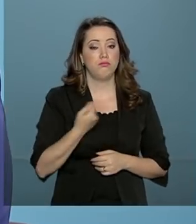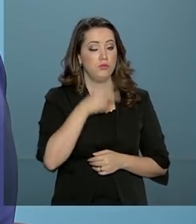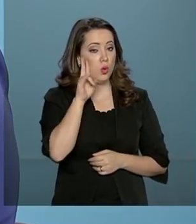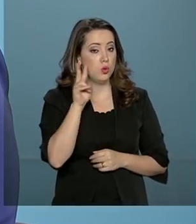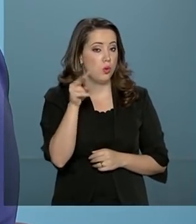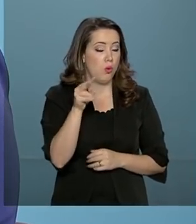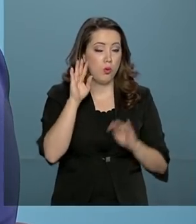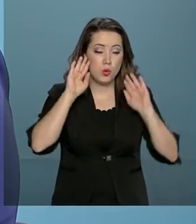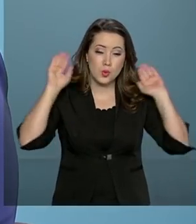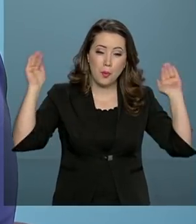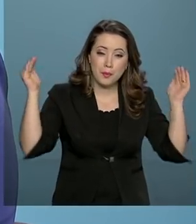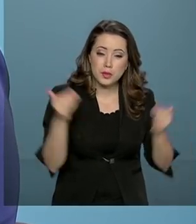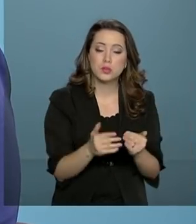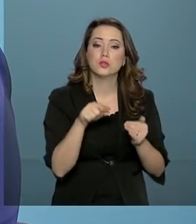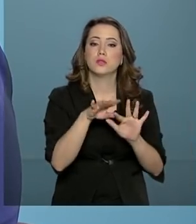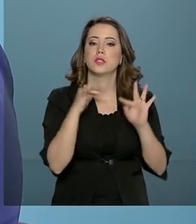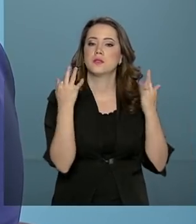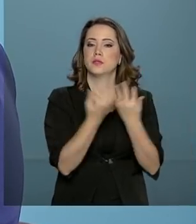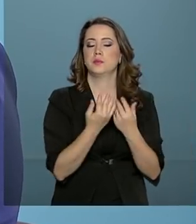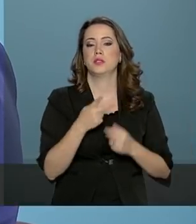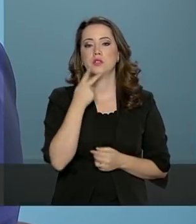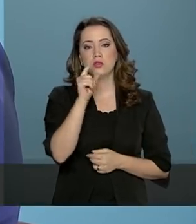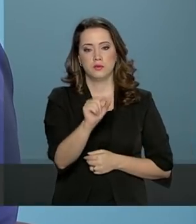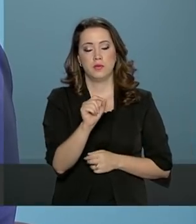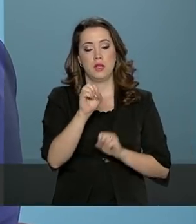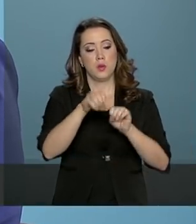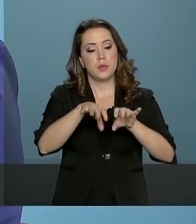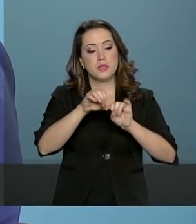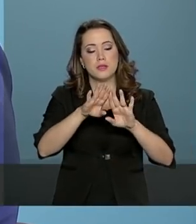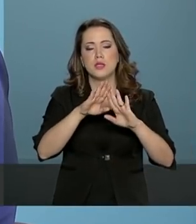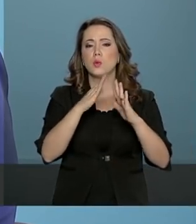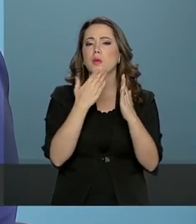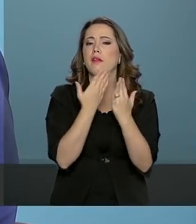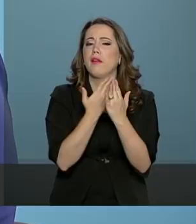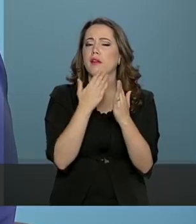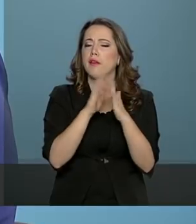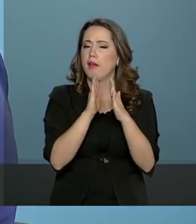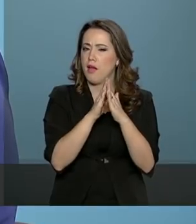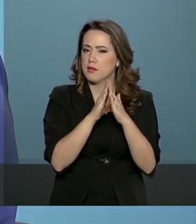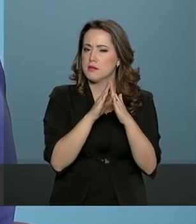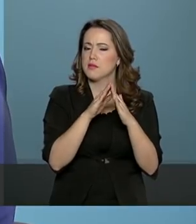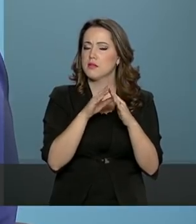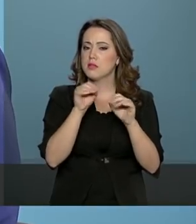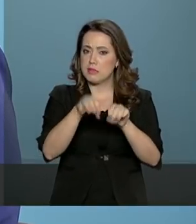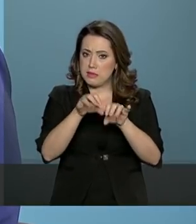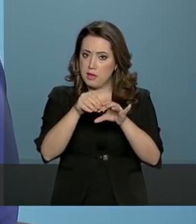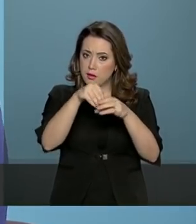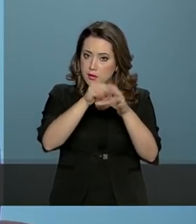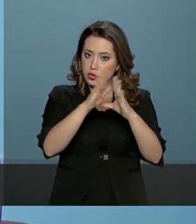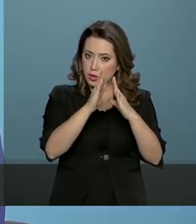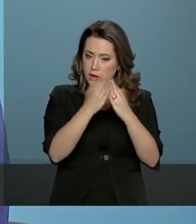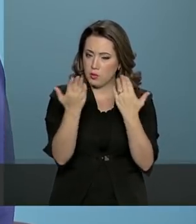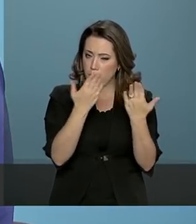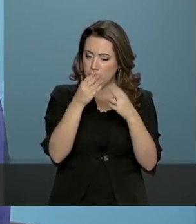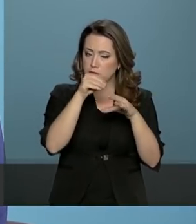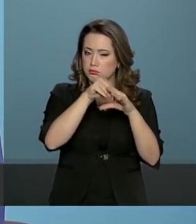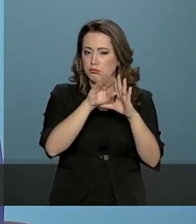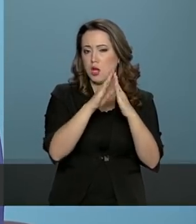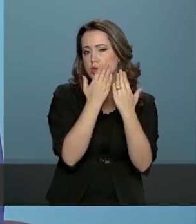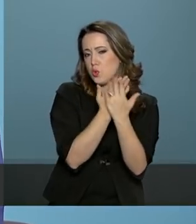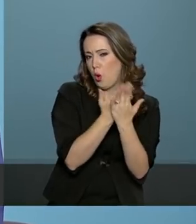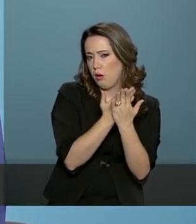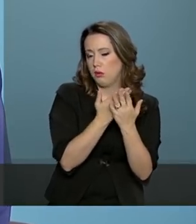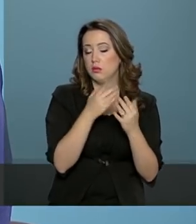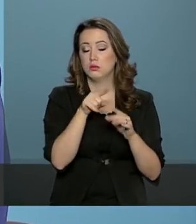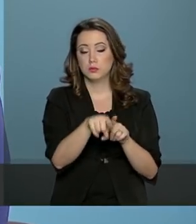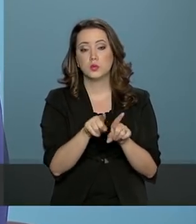hoje. Quando a gente fala do ensino domiciliar, nós estamos trabalhando aí uma necessidade de muitas famílias no